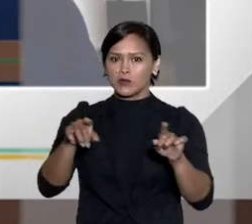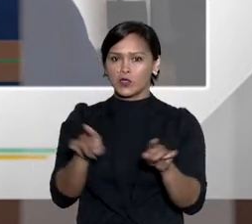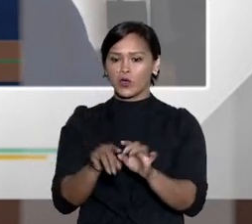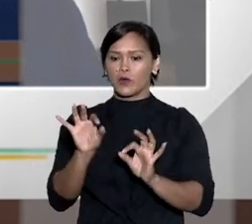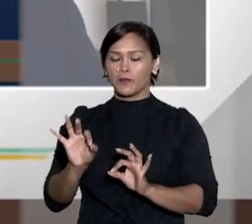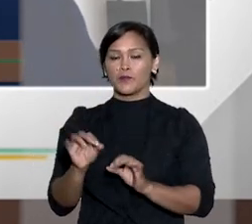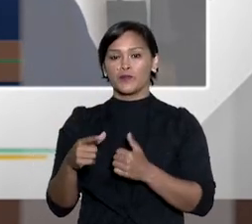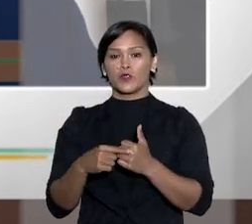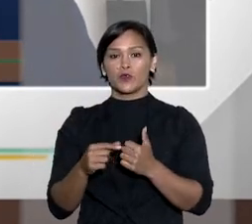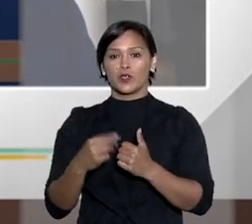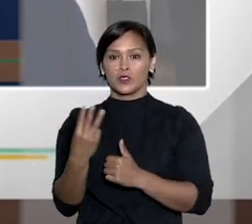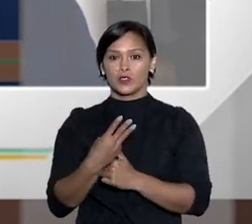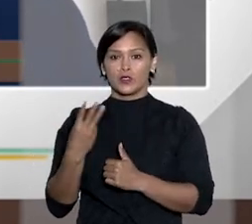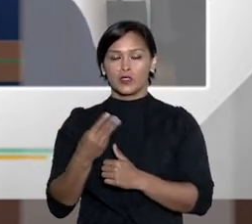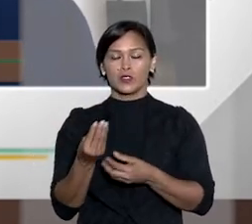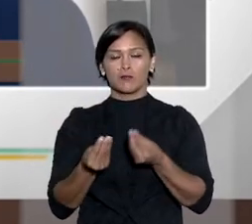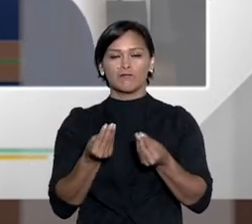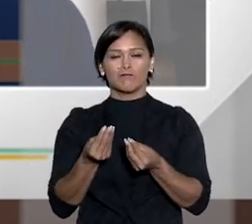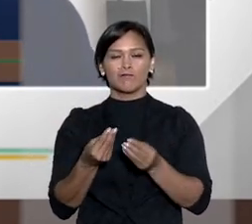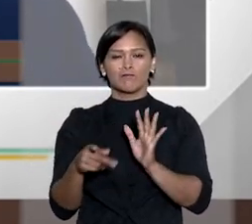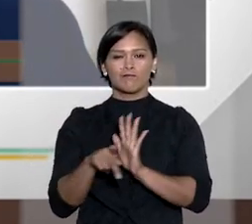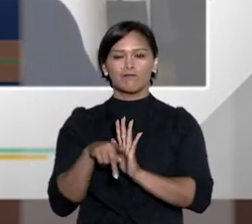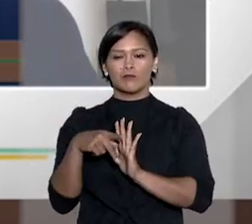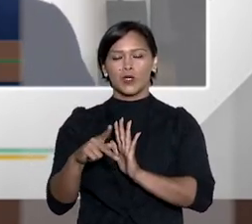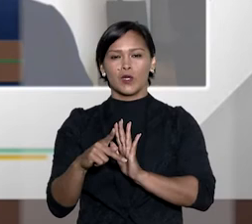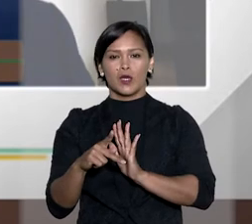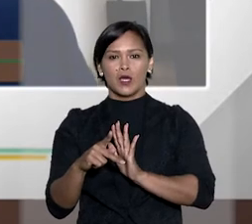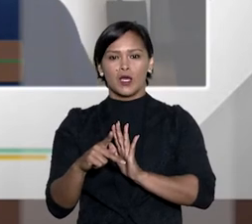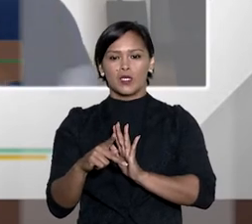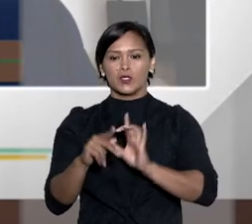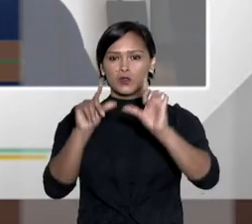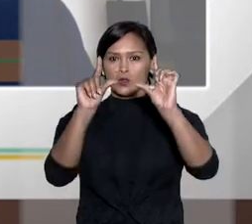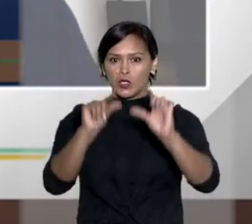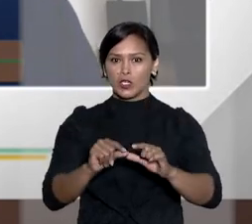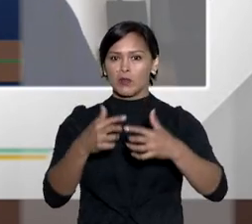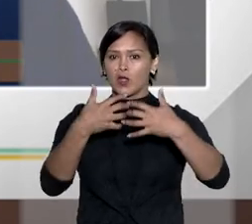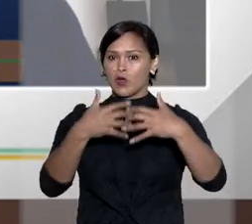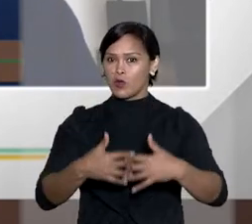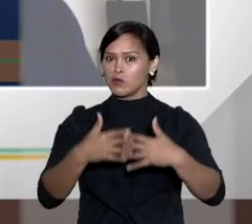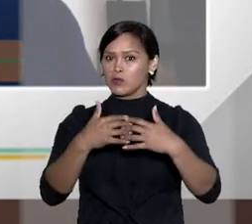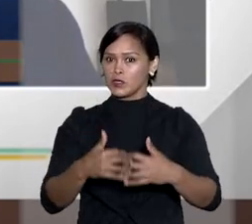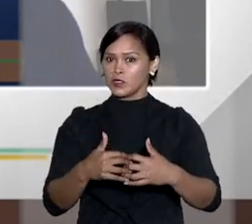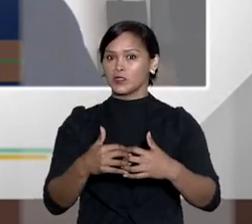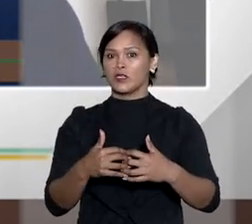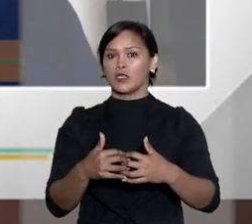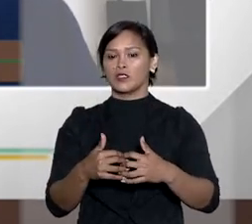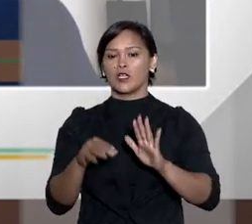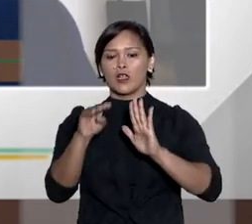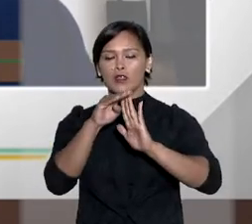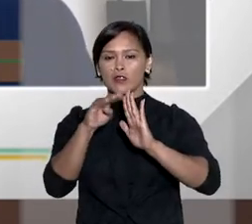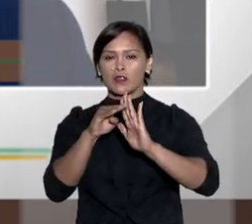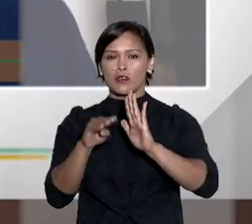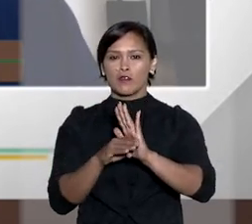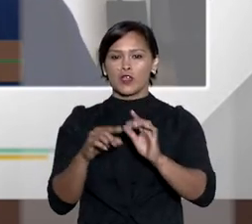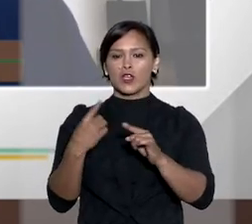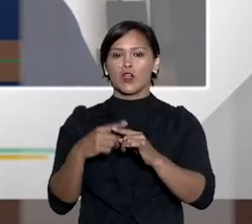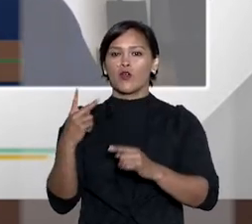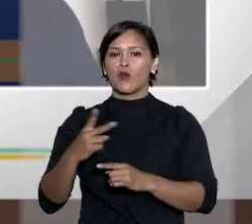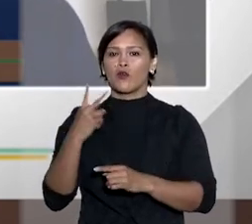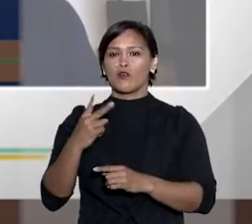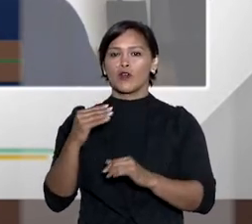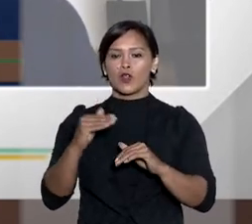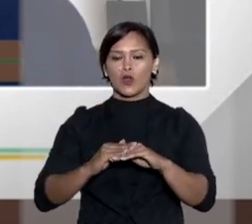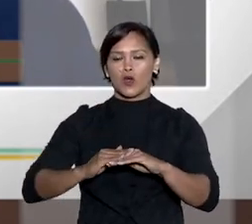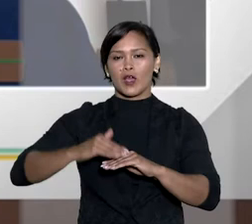como sendo a sua, de menor complexidade, né? Ela define as causas, os valores não excedam a 40 salários mínimos, que